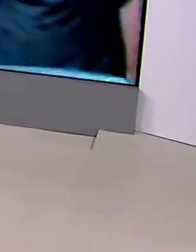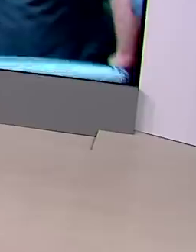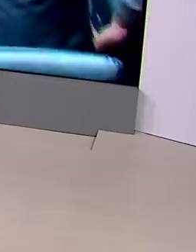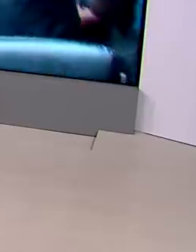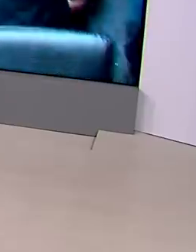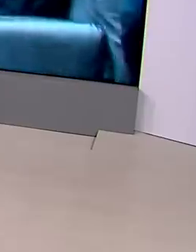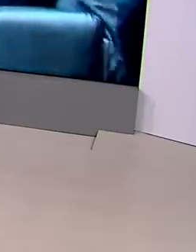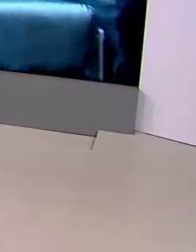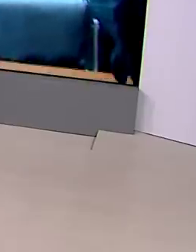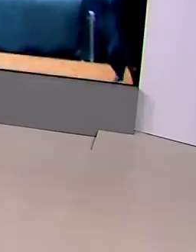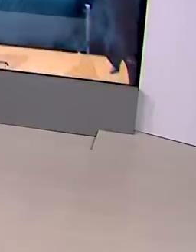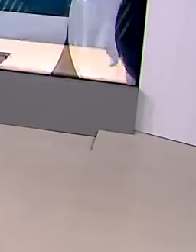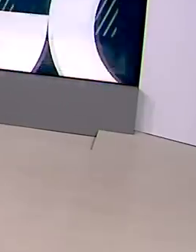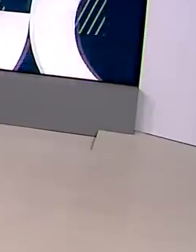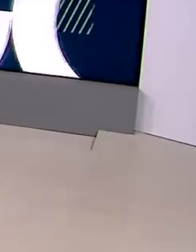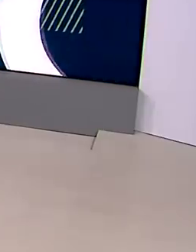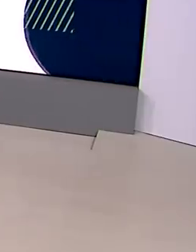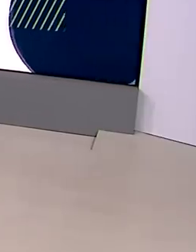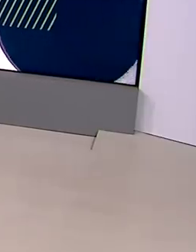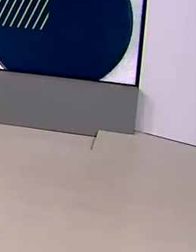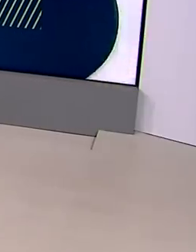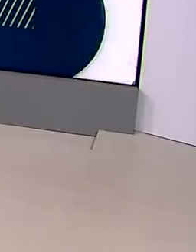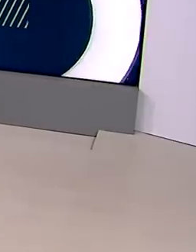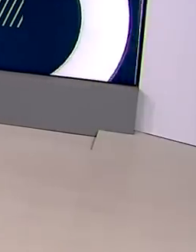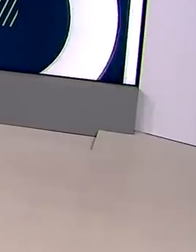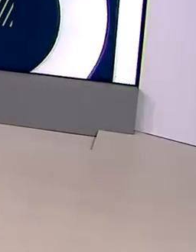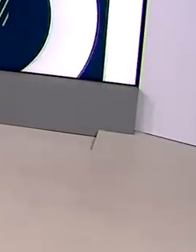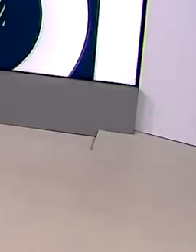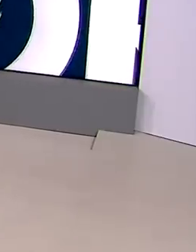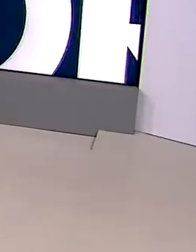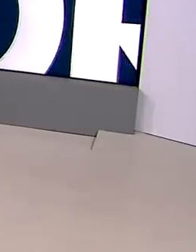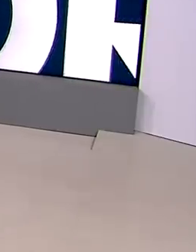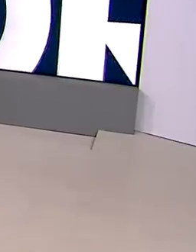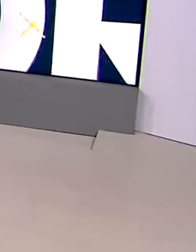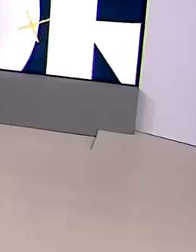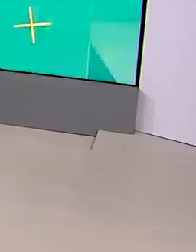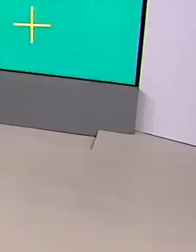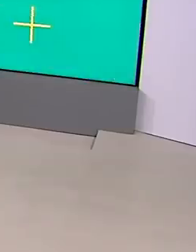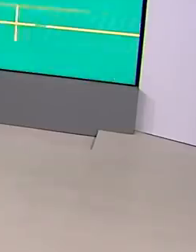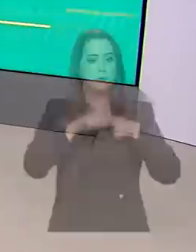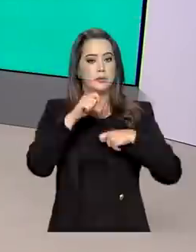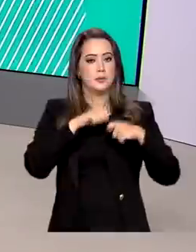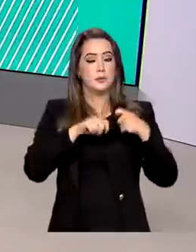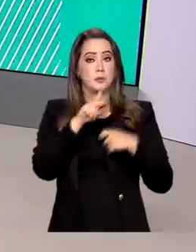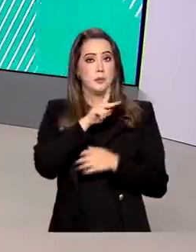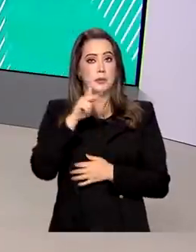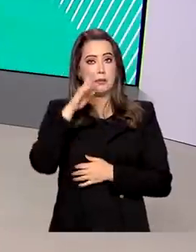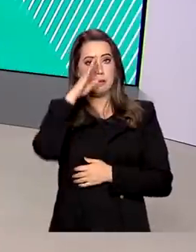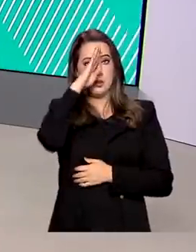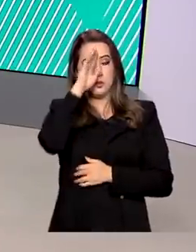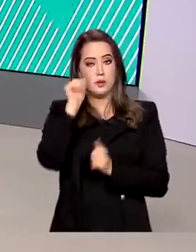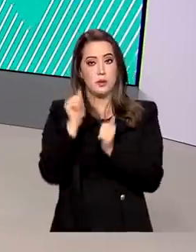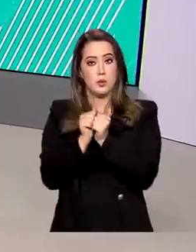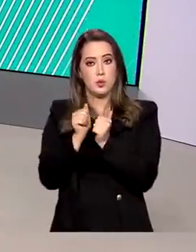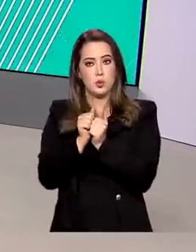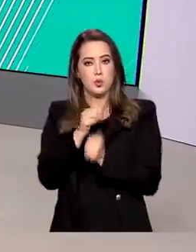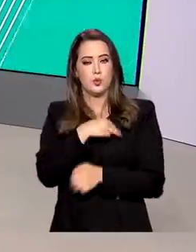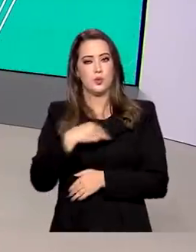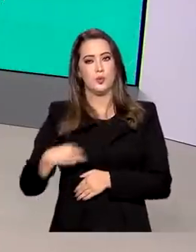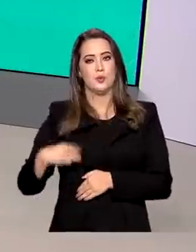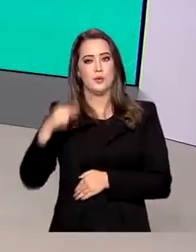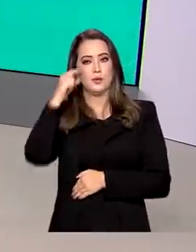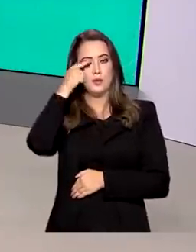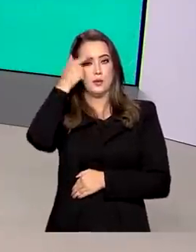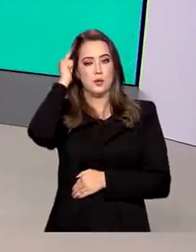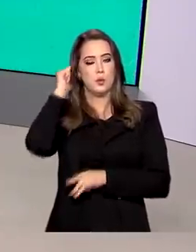Está aí, você acompanhou ao vivo, direto do Ministério da Economia, uma declaração do presidente Jair Bolsonaro junto ao ministro Paulo Guedes